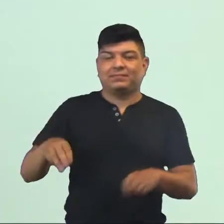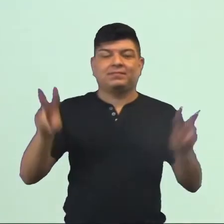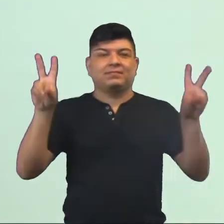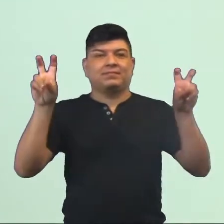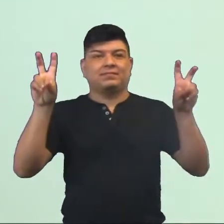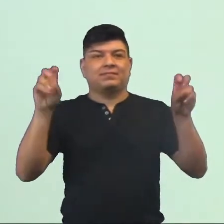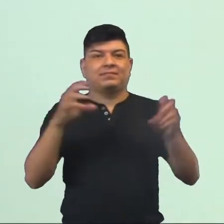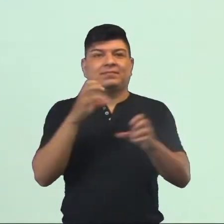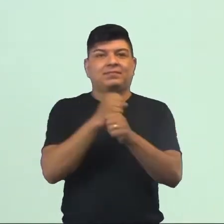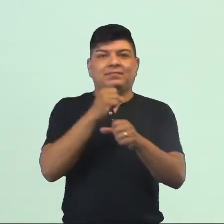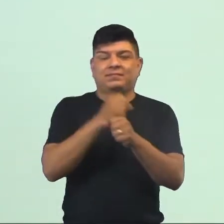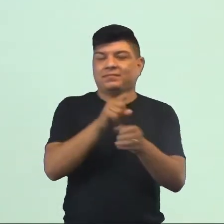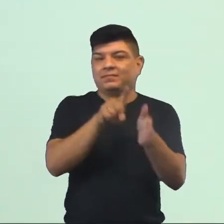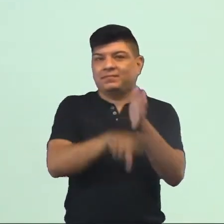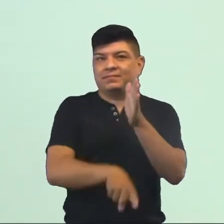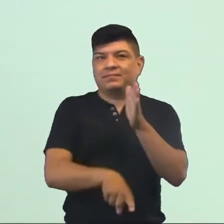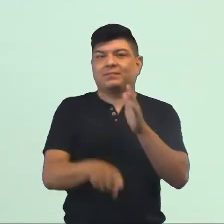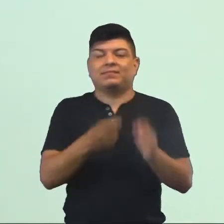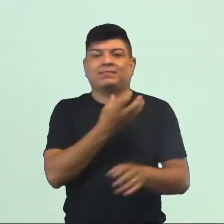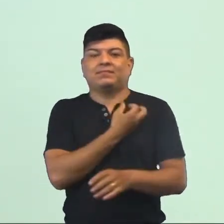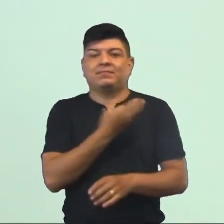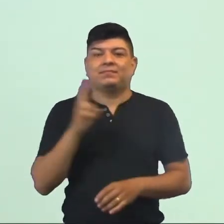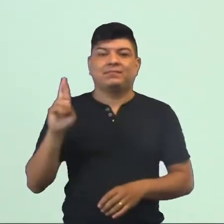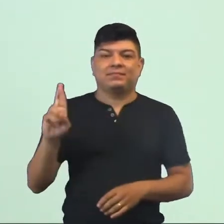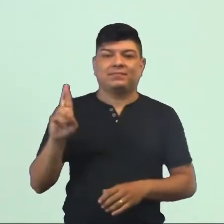racionais, tá? Acompanhe comigo na tela.